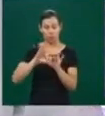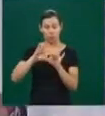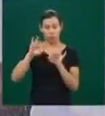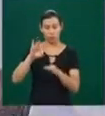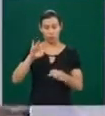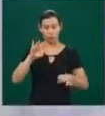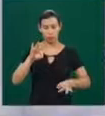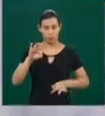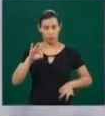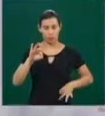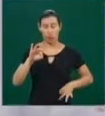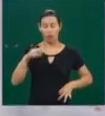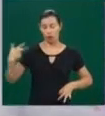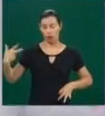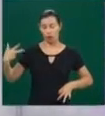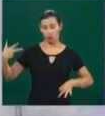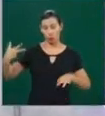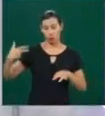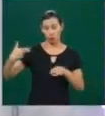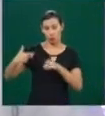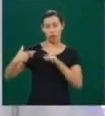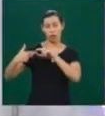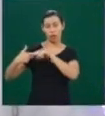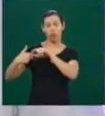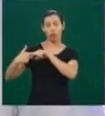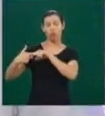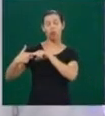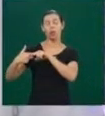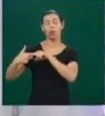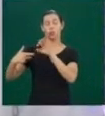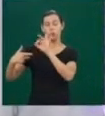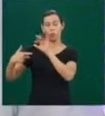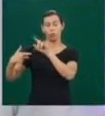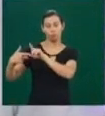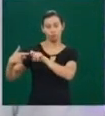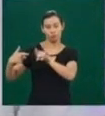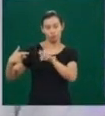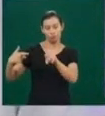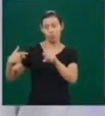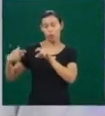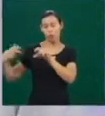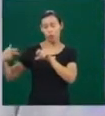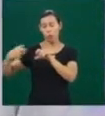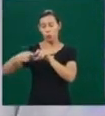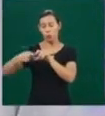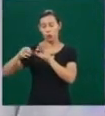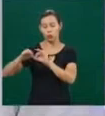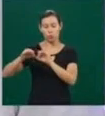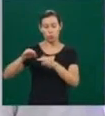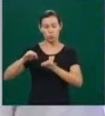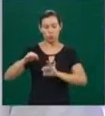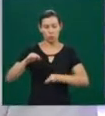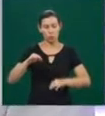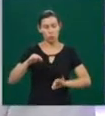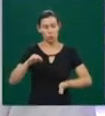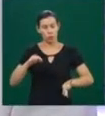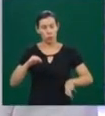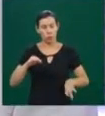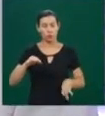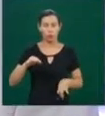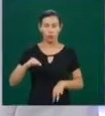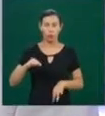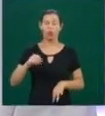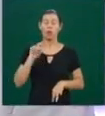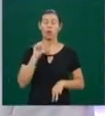seringa. Nós vamos passar esse catéter dentro do útero dela, guiado por ultrassonografia e vamos